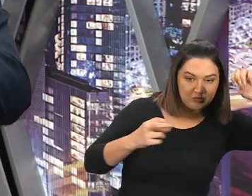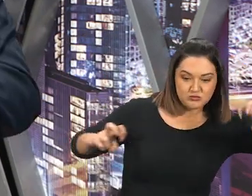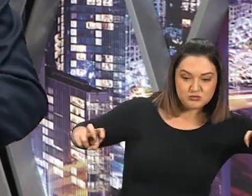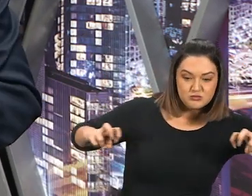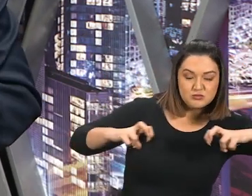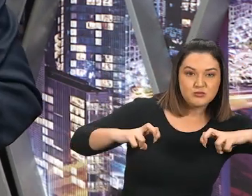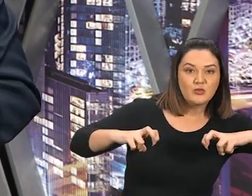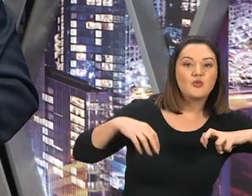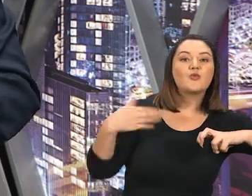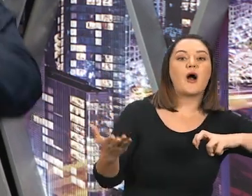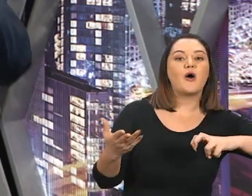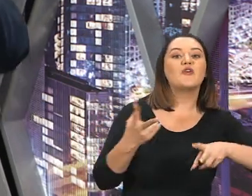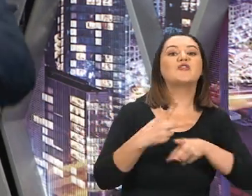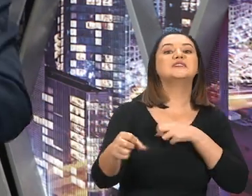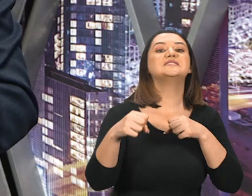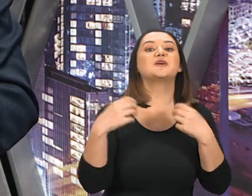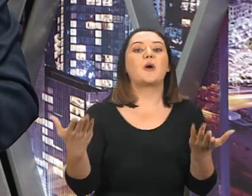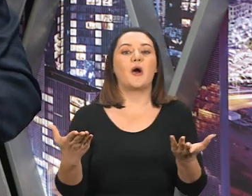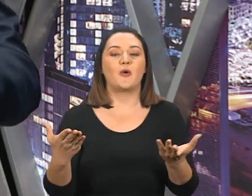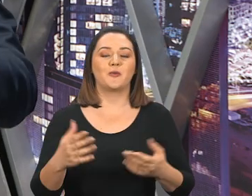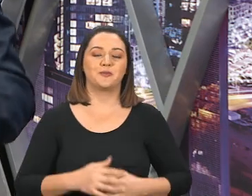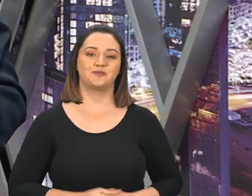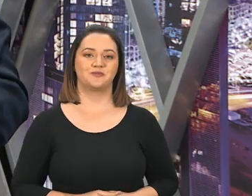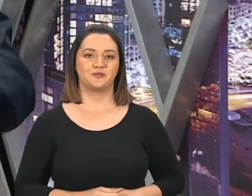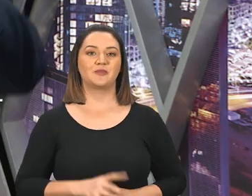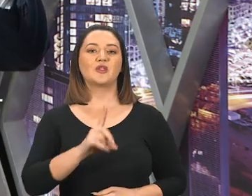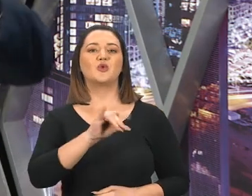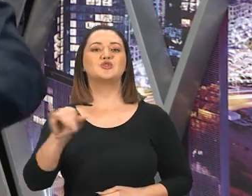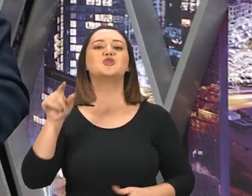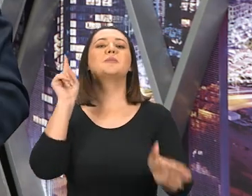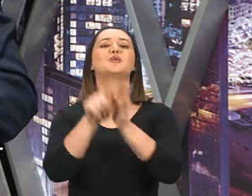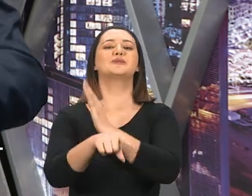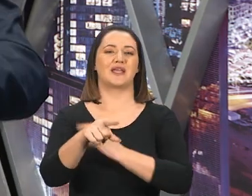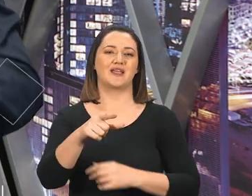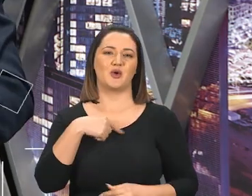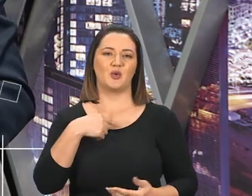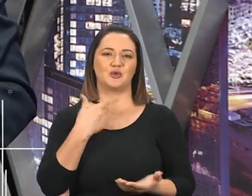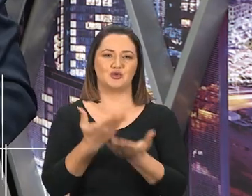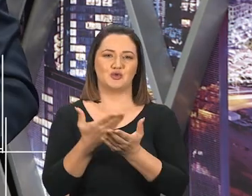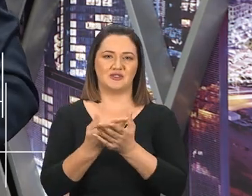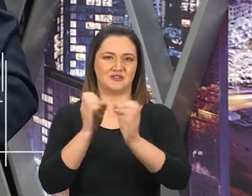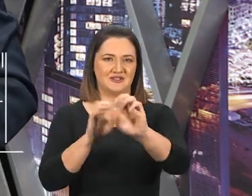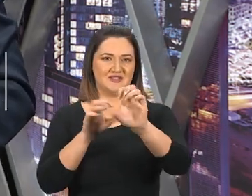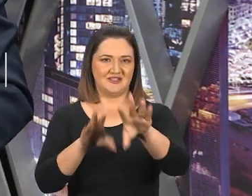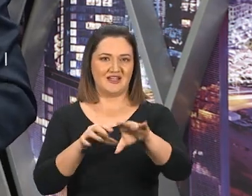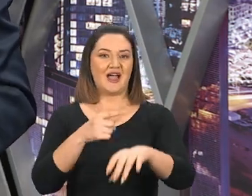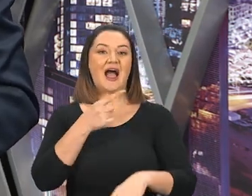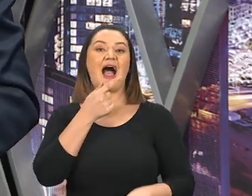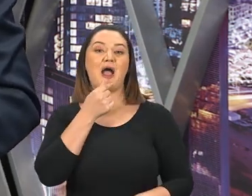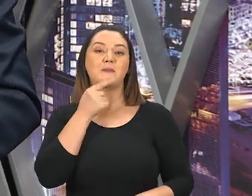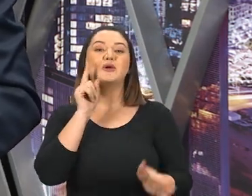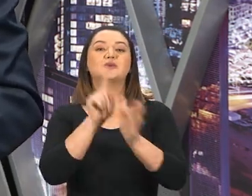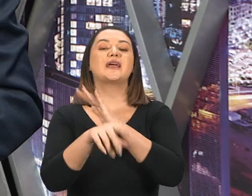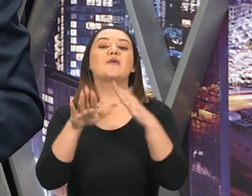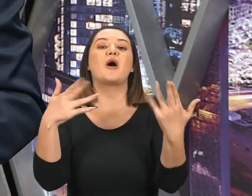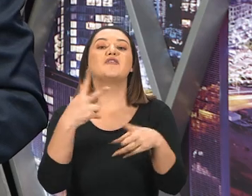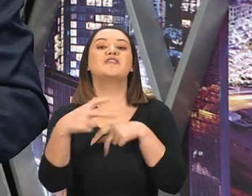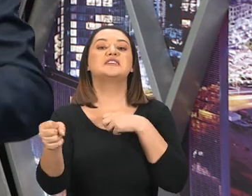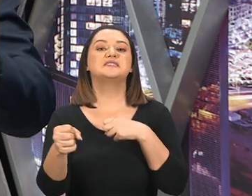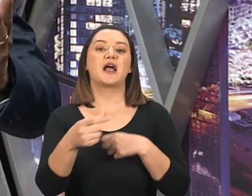Quem vai vencer? E um dia eu estava dando um estudo bíblico Para uma pessoa, E tinha um adolescente, Falei, Quem vai vencer? O garoto falou, Pastor, vai dar bode.